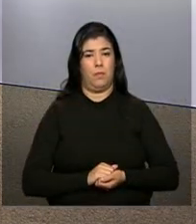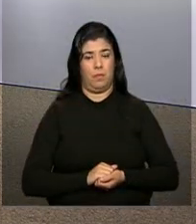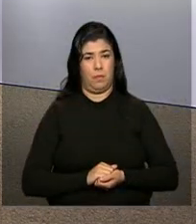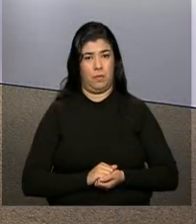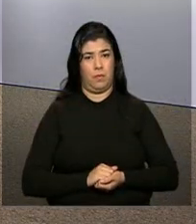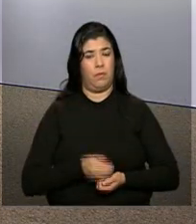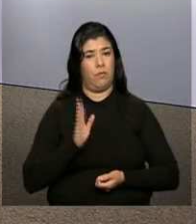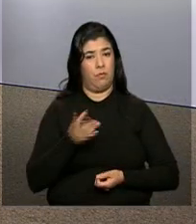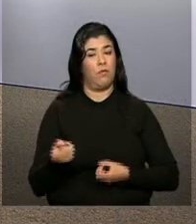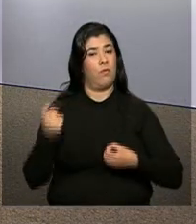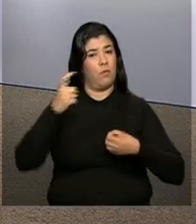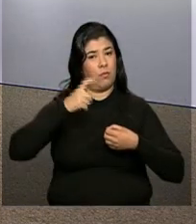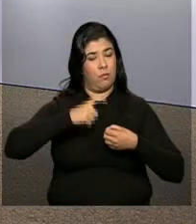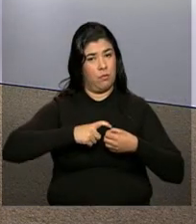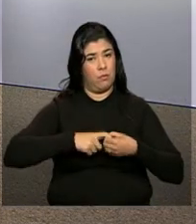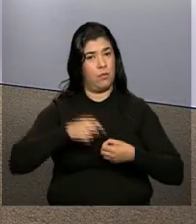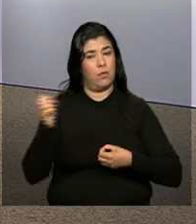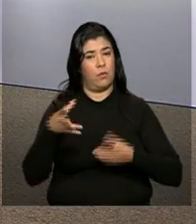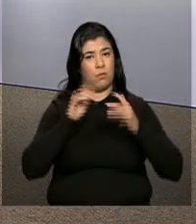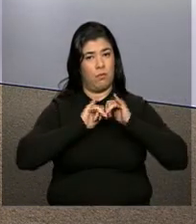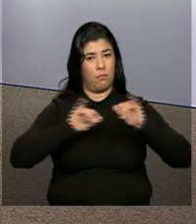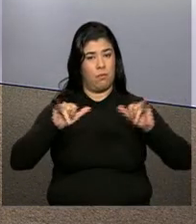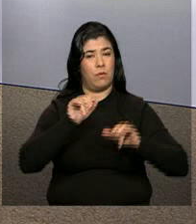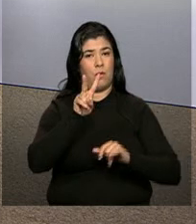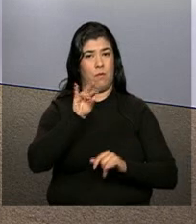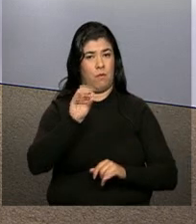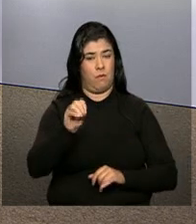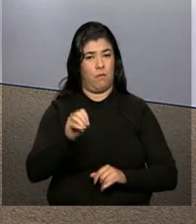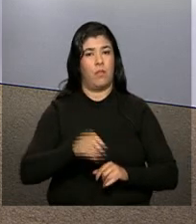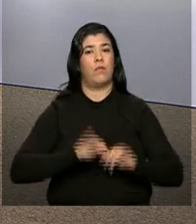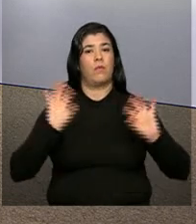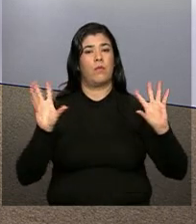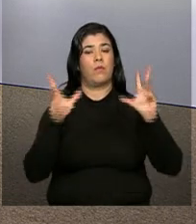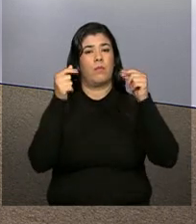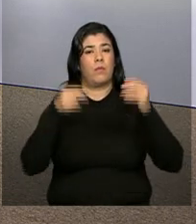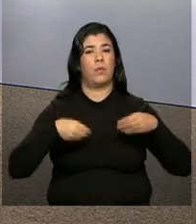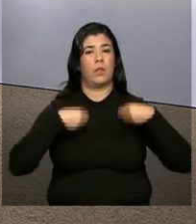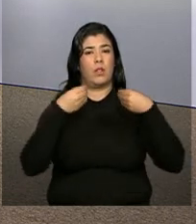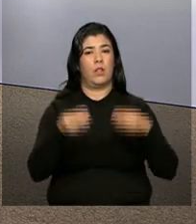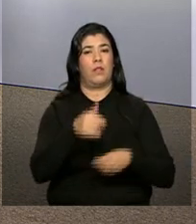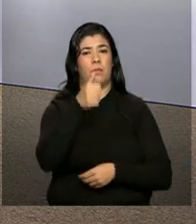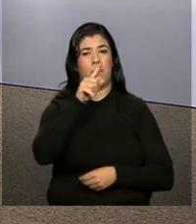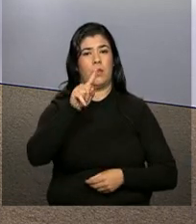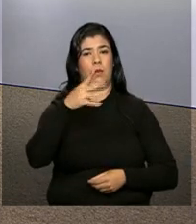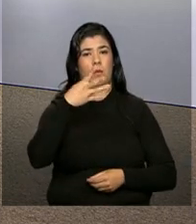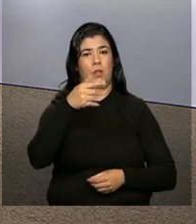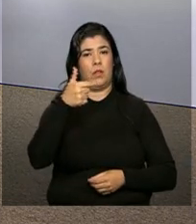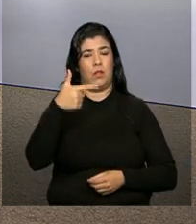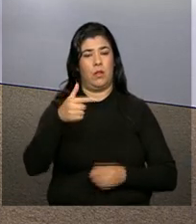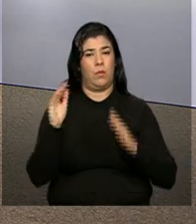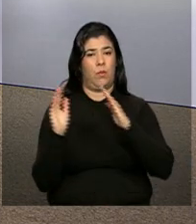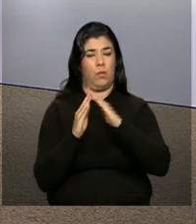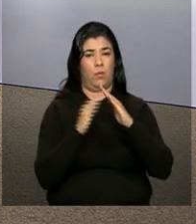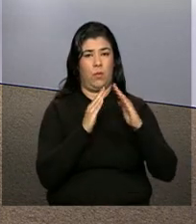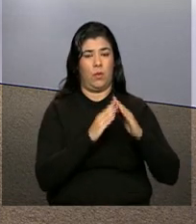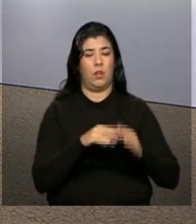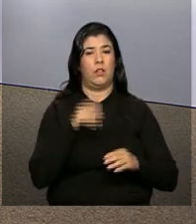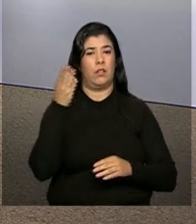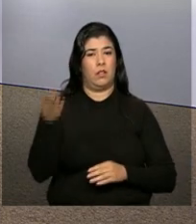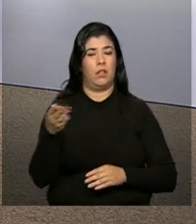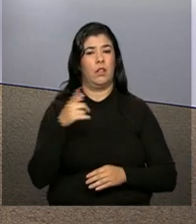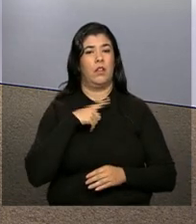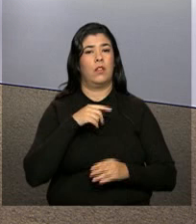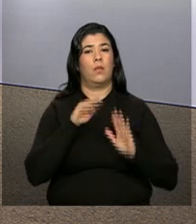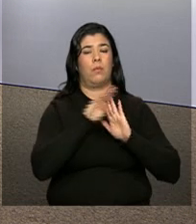E dentro de instantes, a gente volta com a transmissão ao vivo da cerimônia de entrega de 1.472 unidades habitacionais